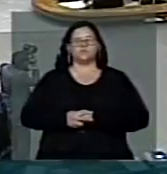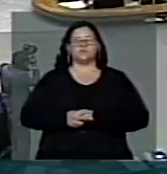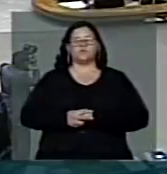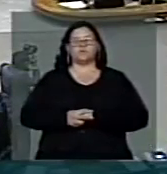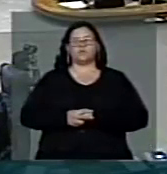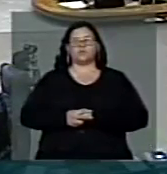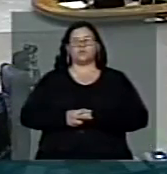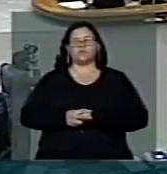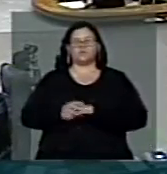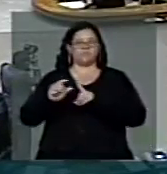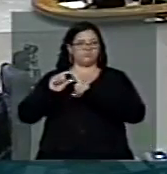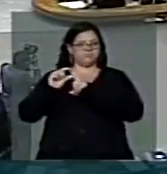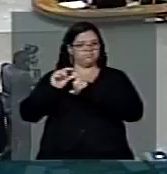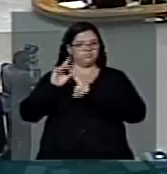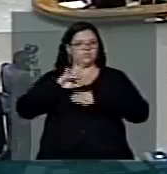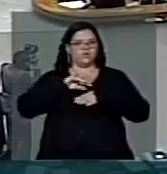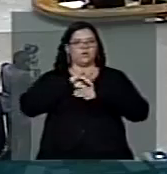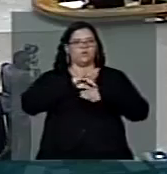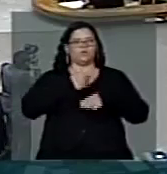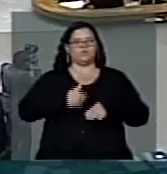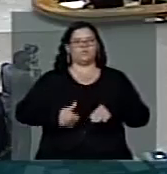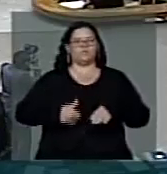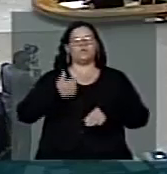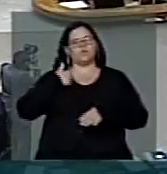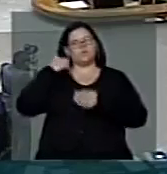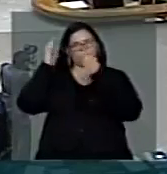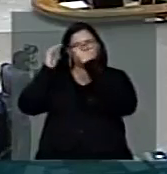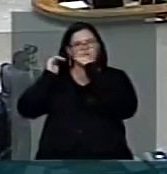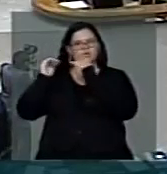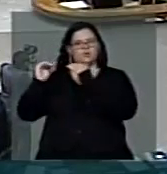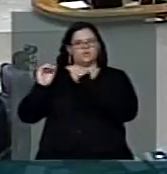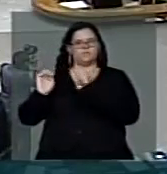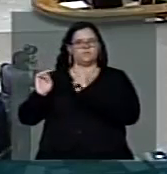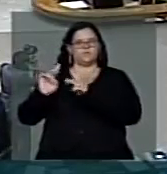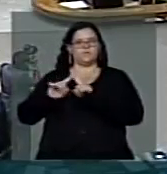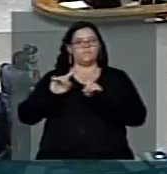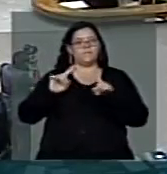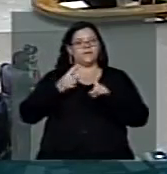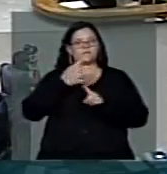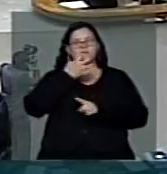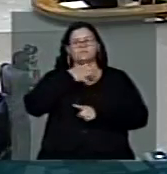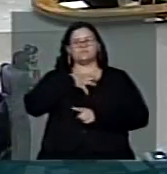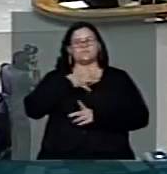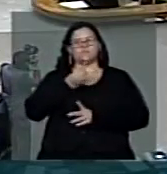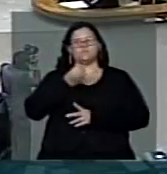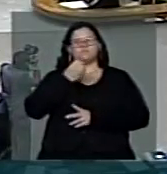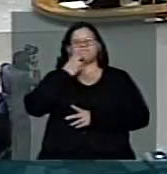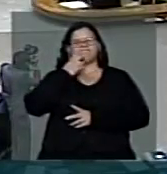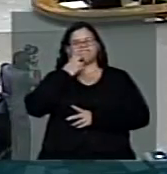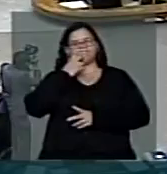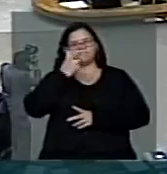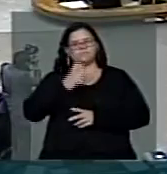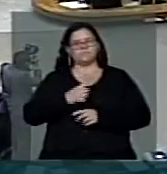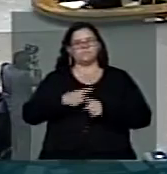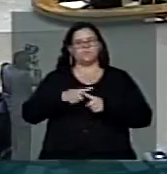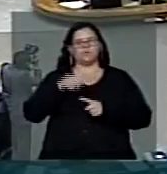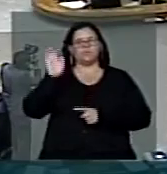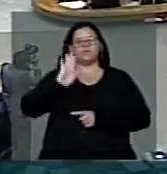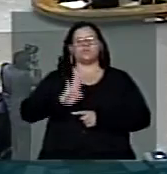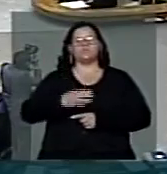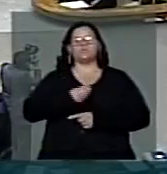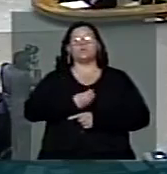livro do governo que eu respeito o mundo, Arlindo Quinaglia, ele me deixou um pouco encabulado em qual Brasil que eu estou vivendo.